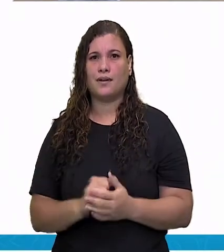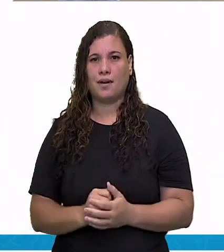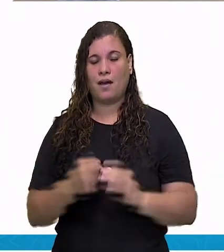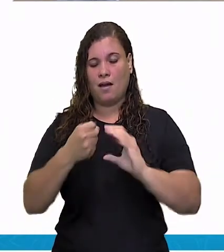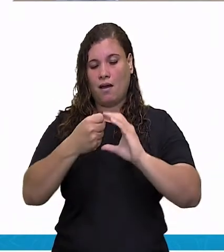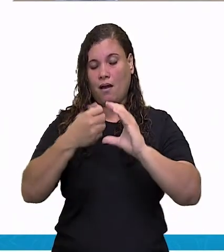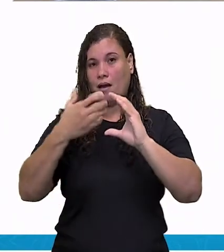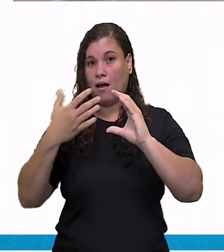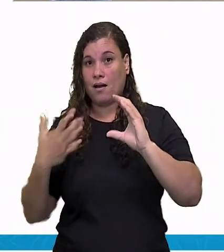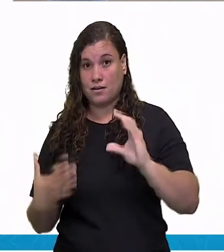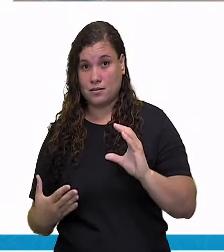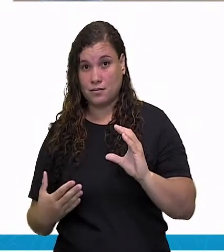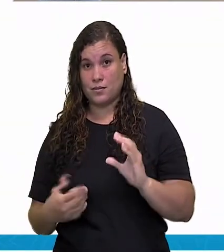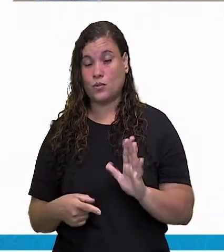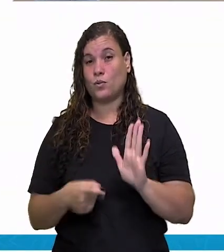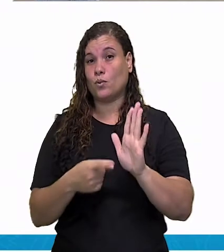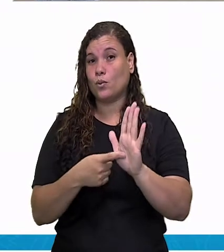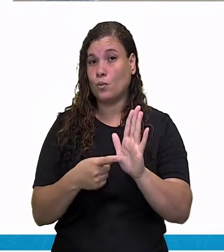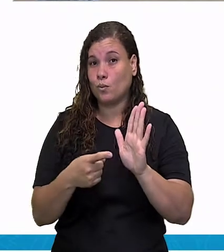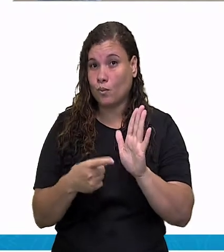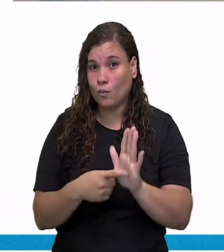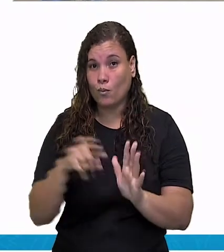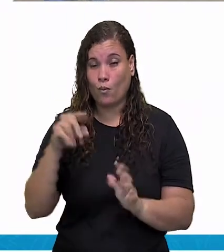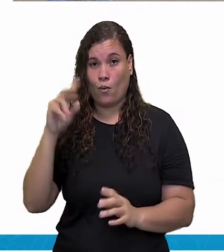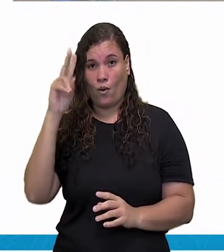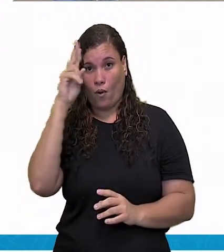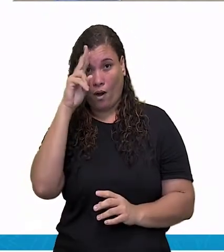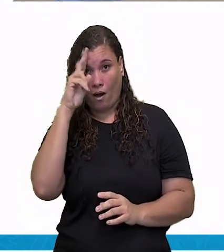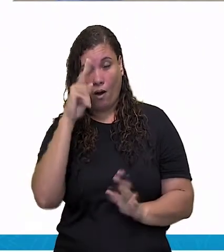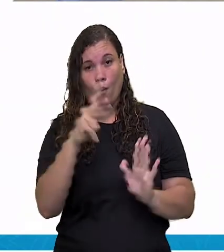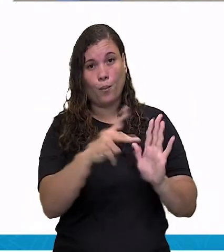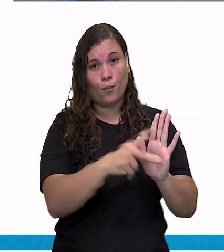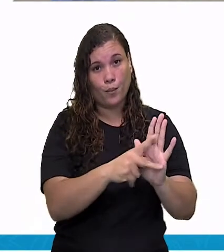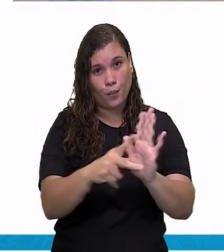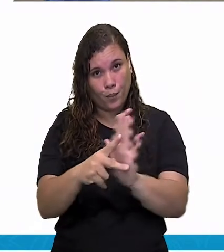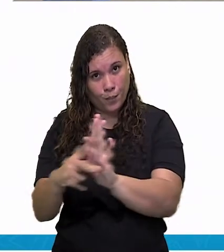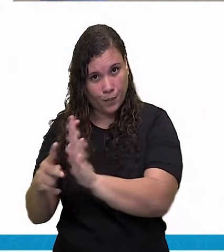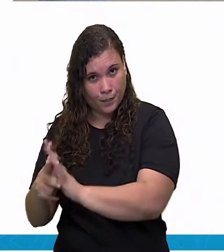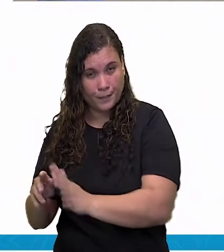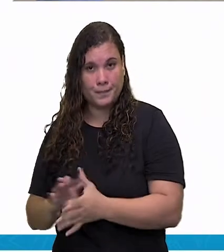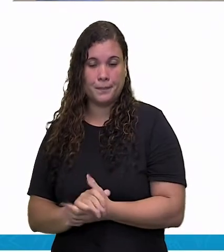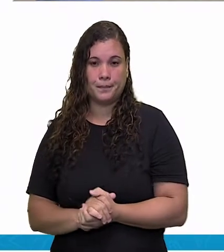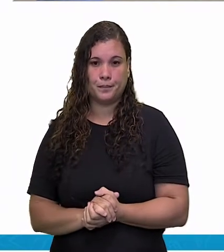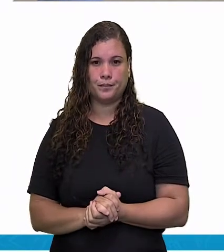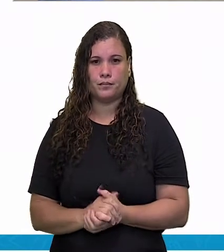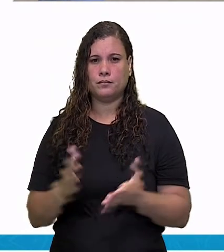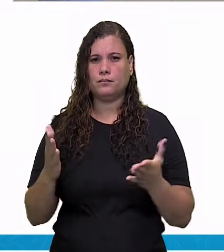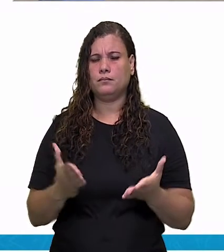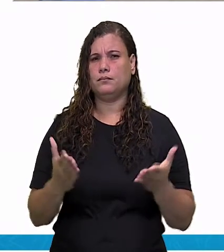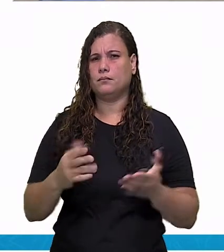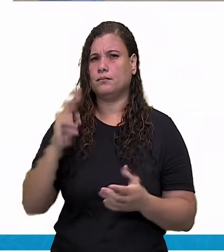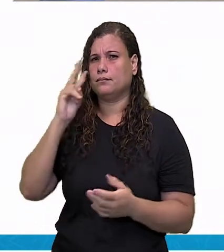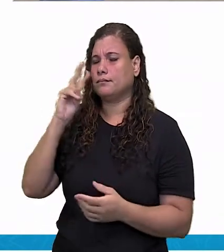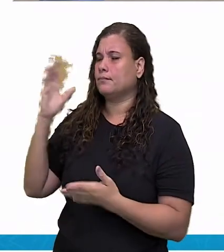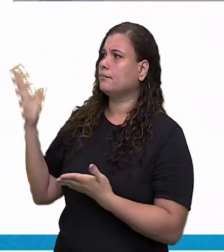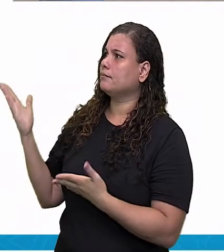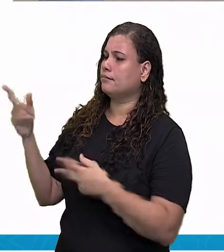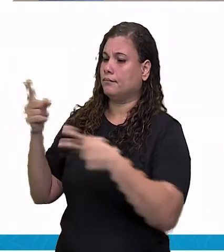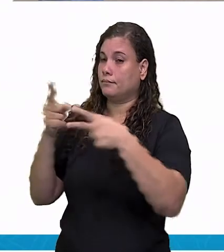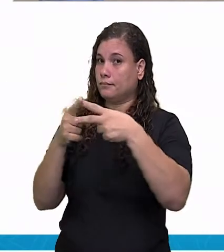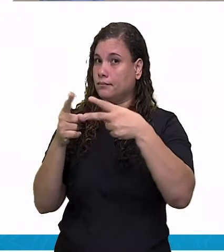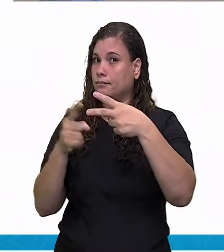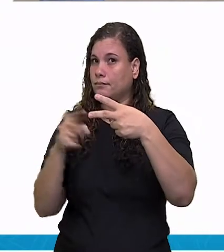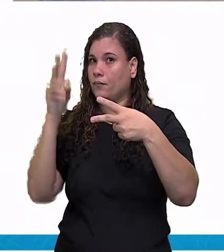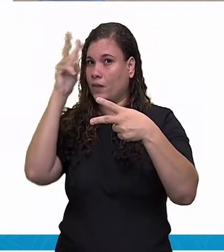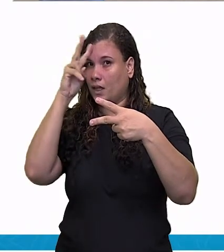simbólicos. Isso é muito importante. Patrimônio histórico cultural, material ou imaterial.